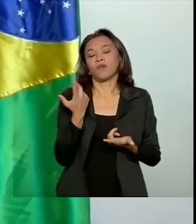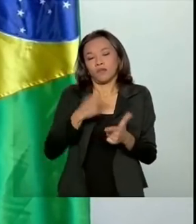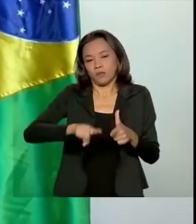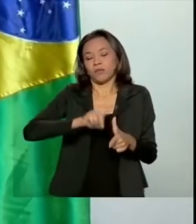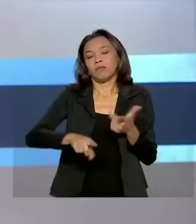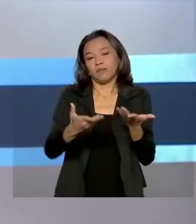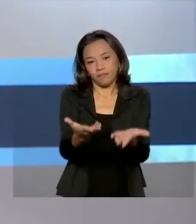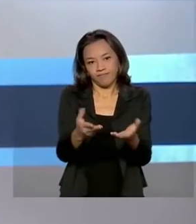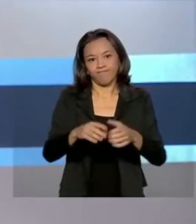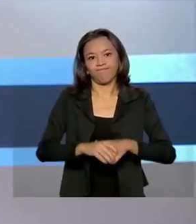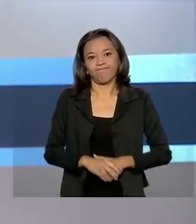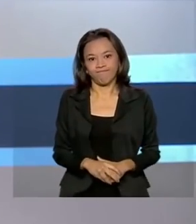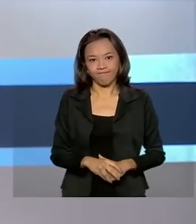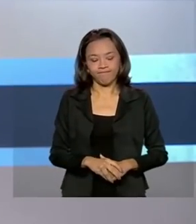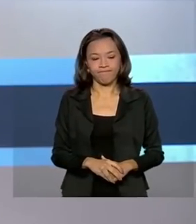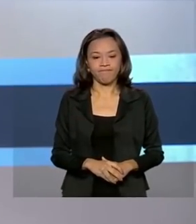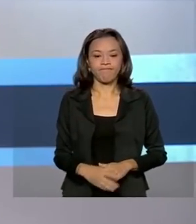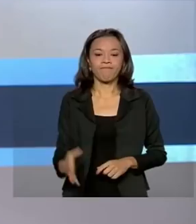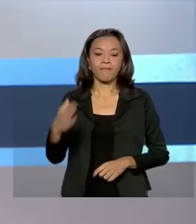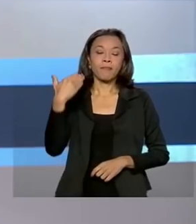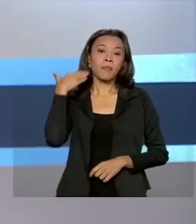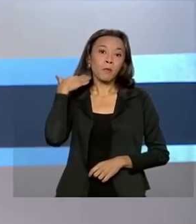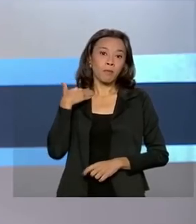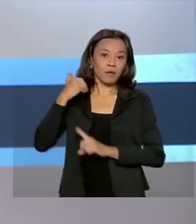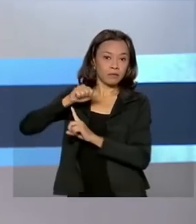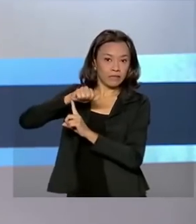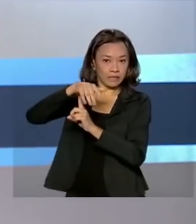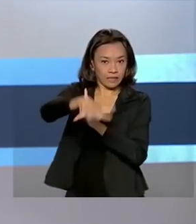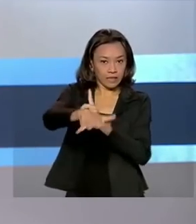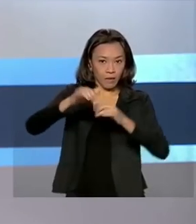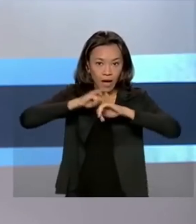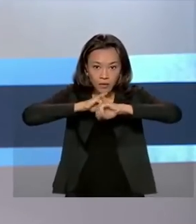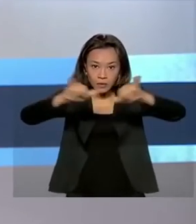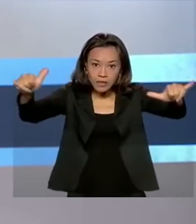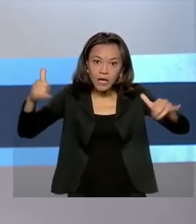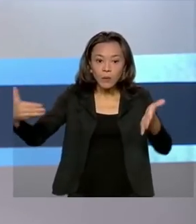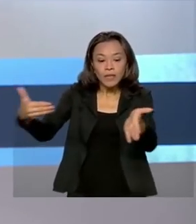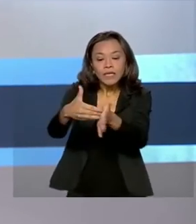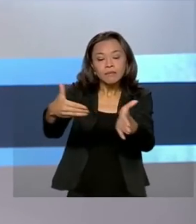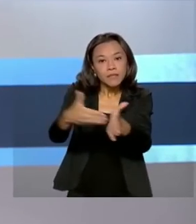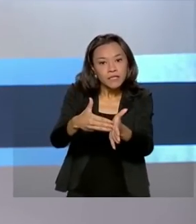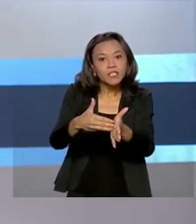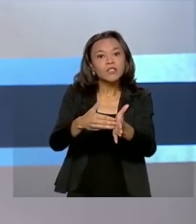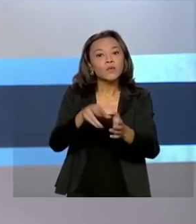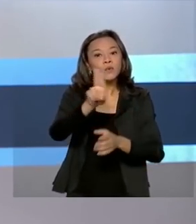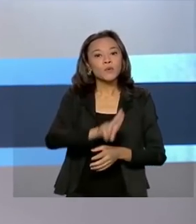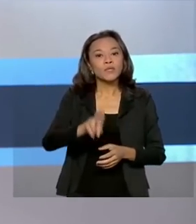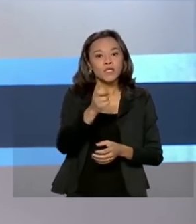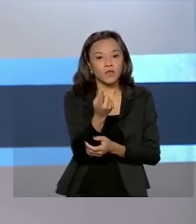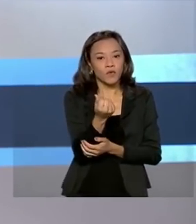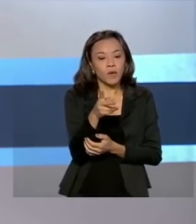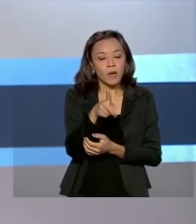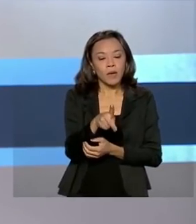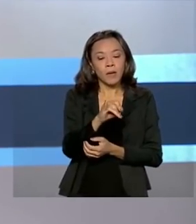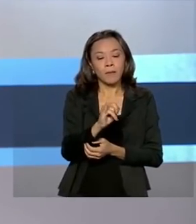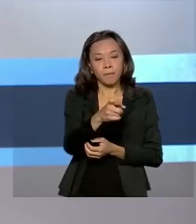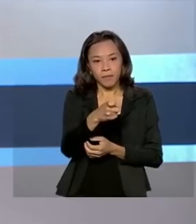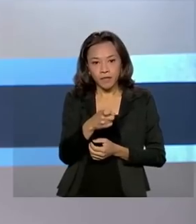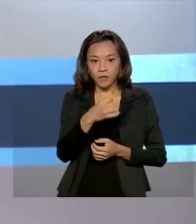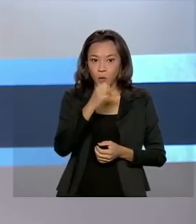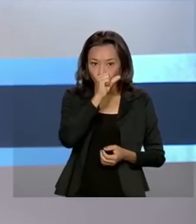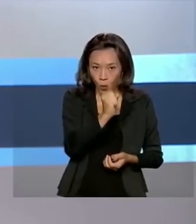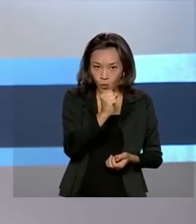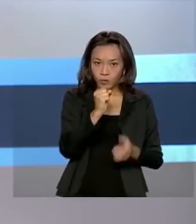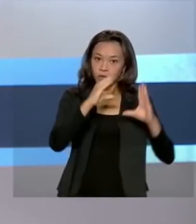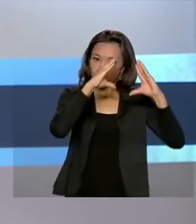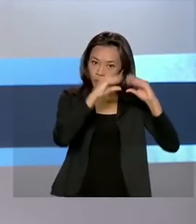empreendedor brasileiro. O Banco Central anunciou que o limite para transações por meio do PIX entre as 8 horas da noite e as